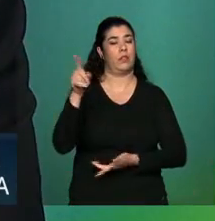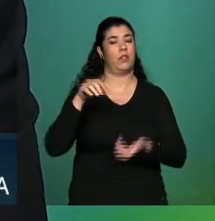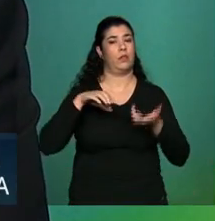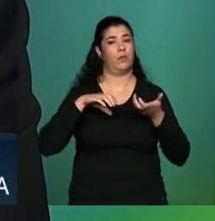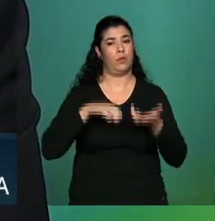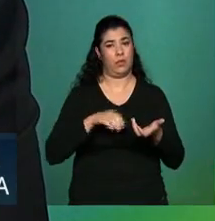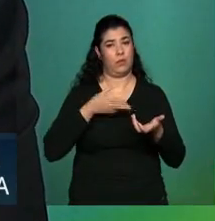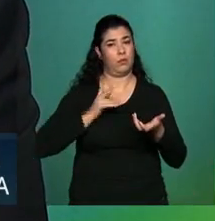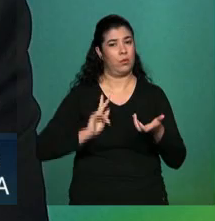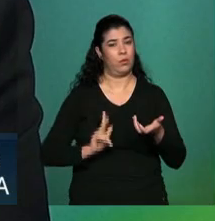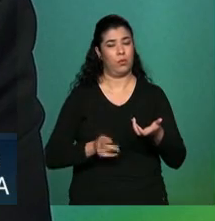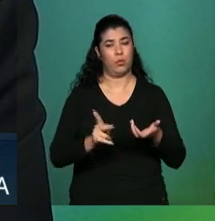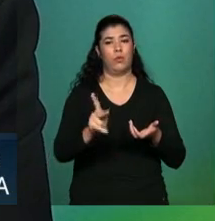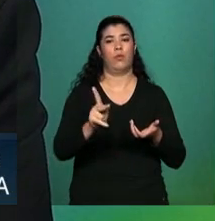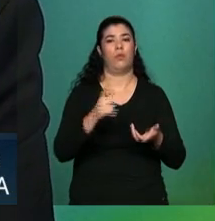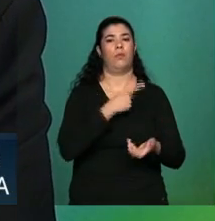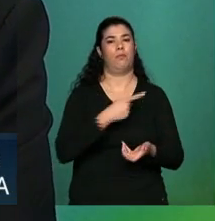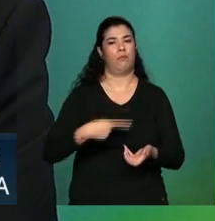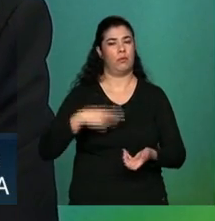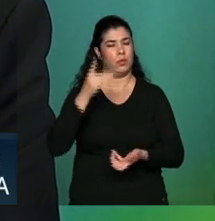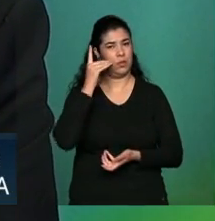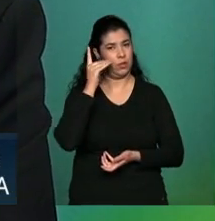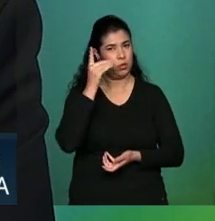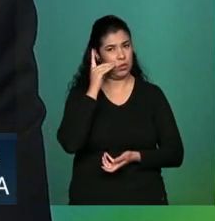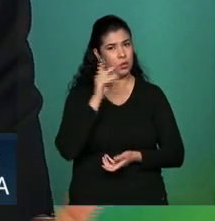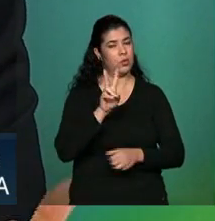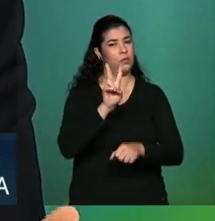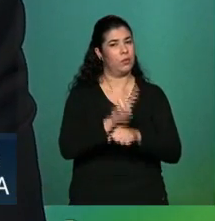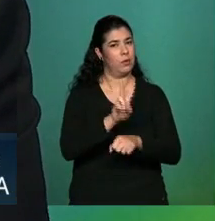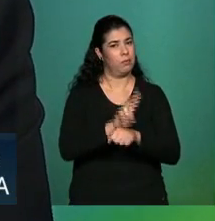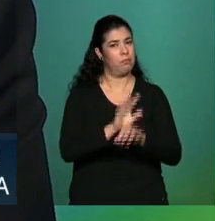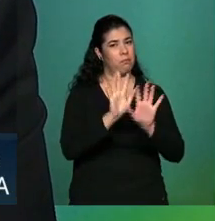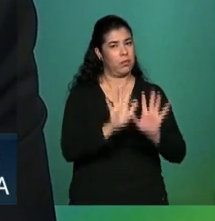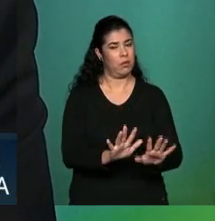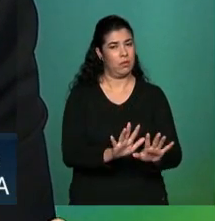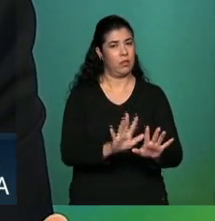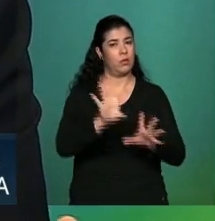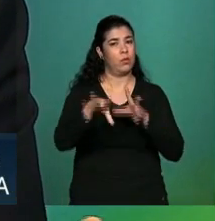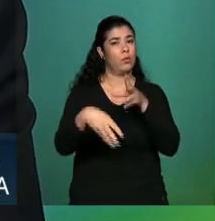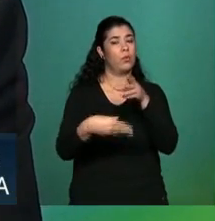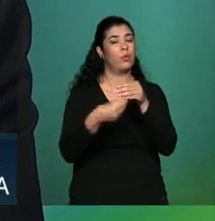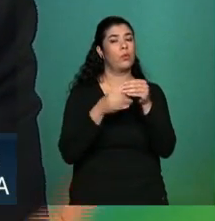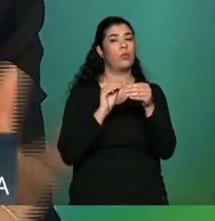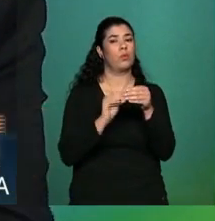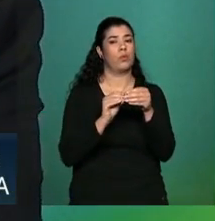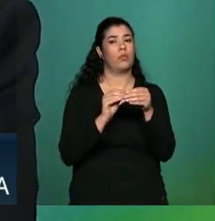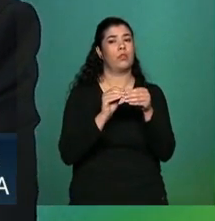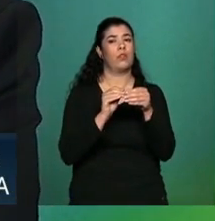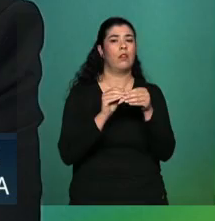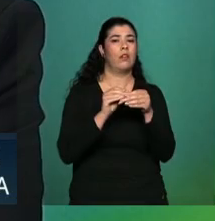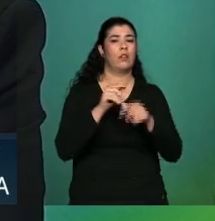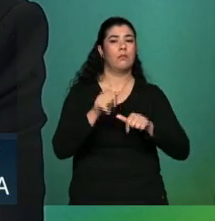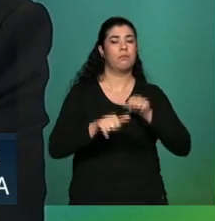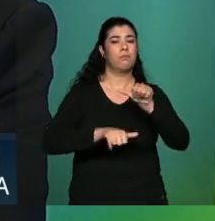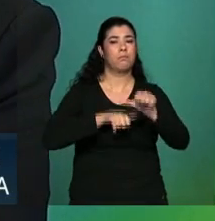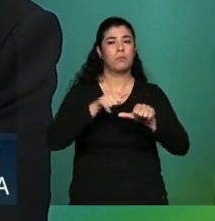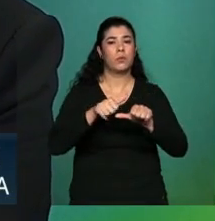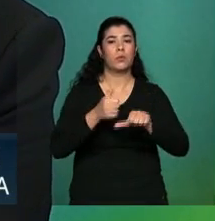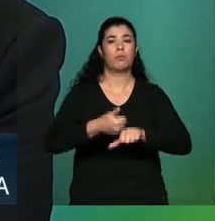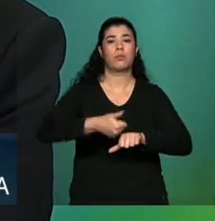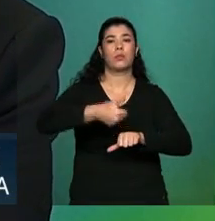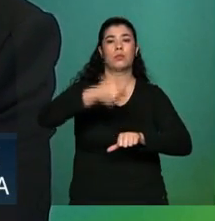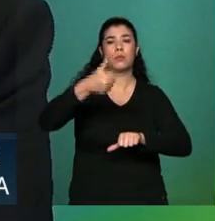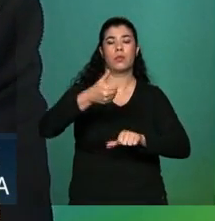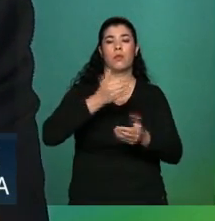mantida pela presidenta Dilma e foi adicionada ela evoluiu com a